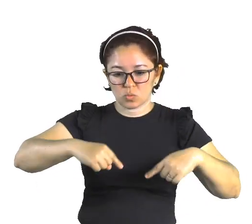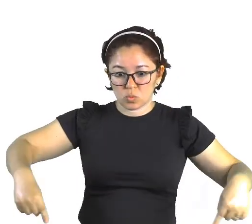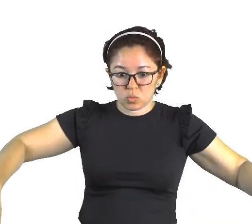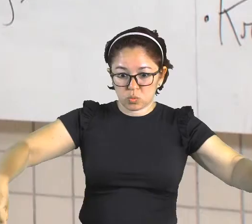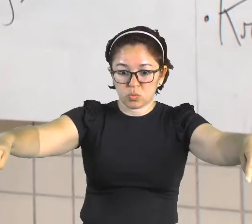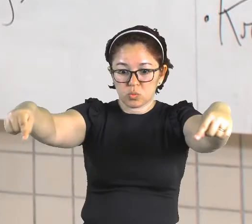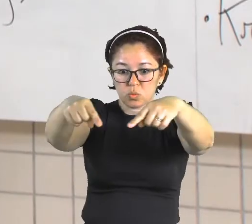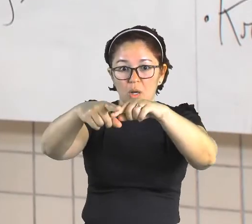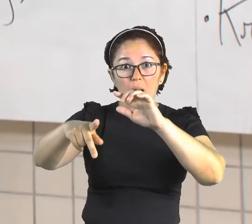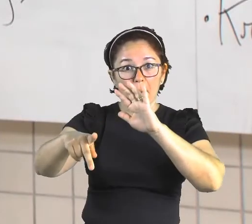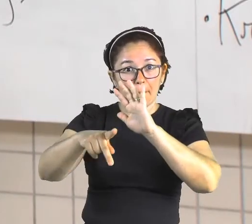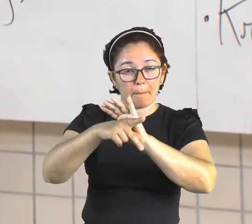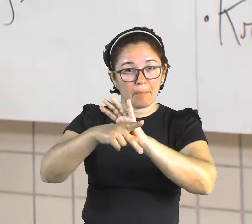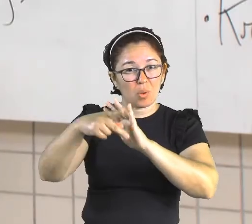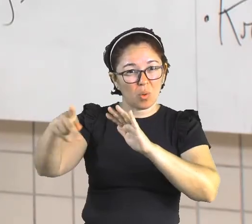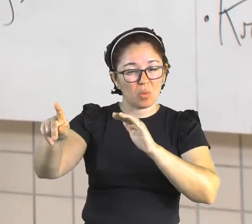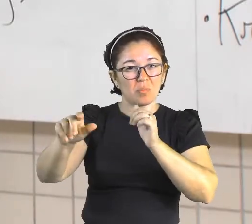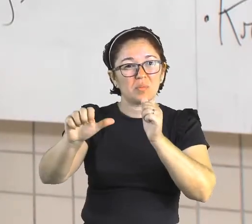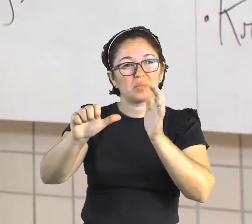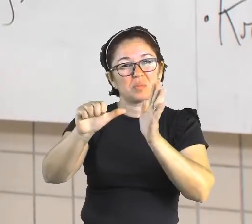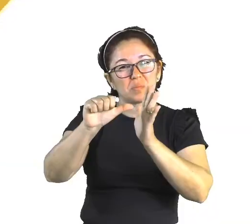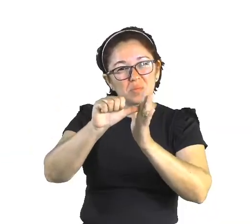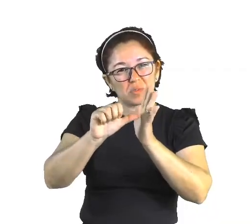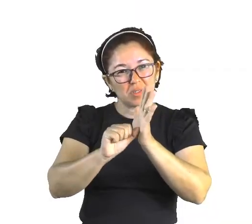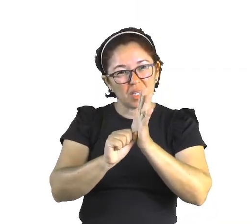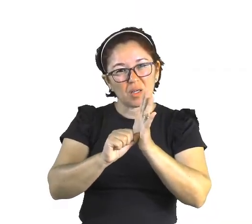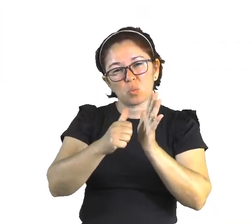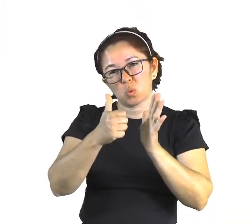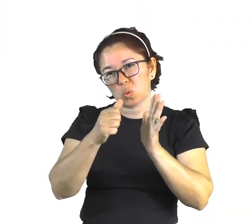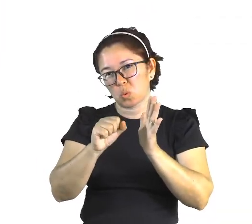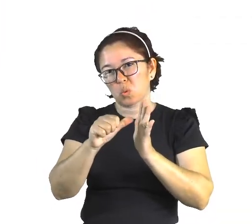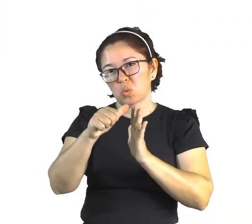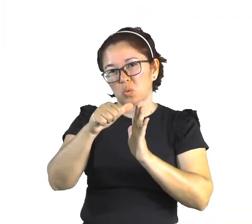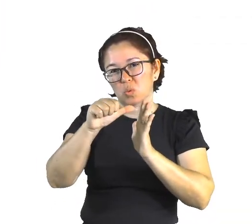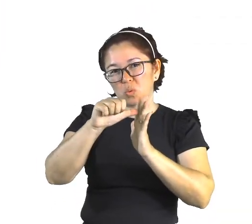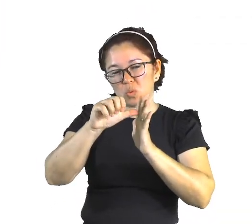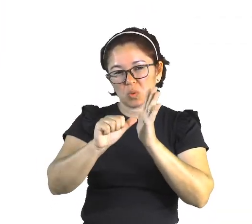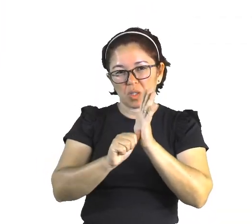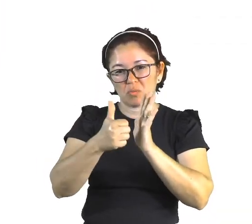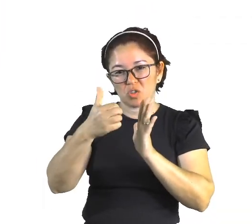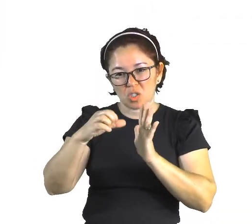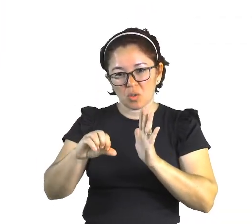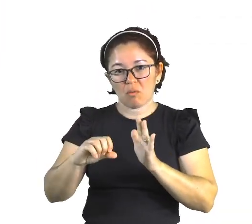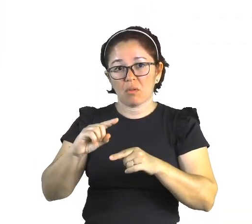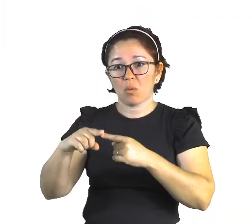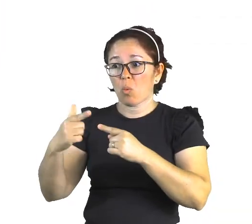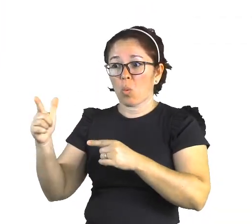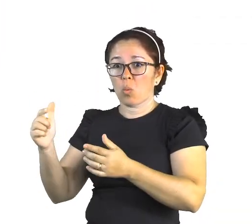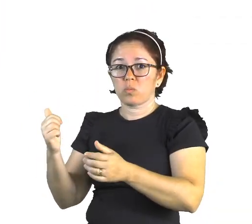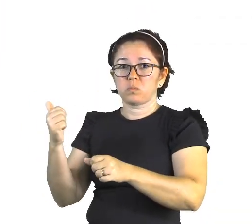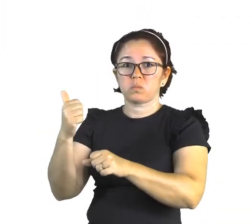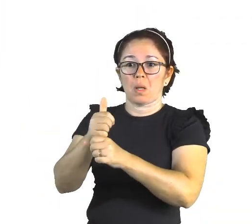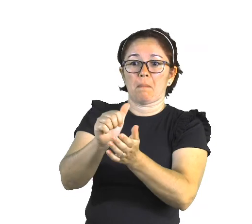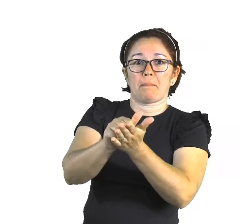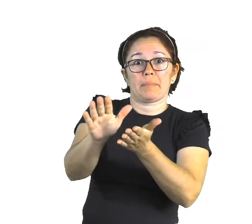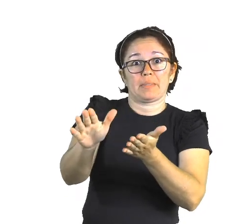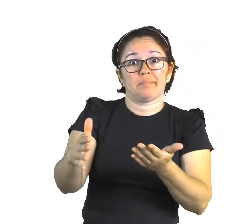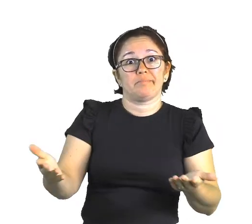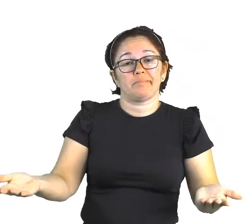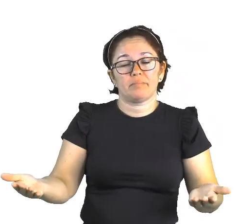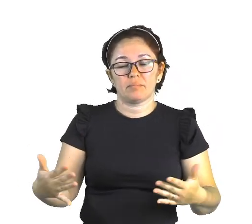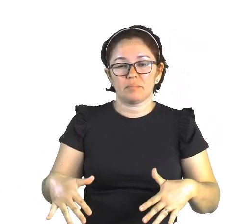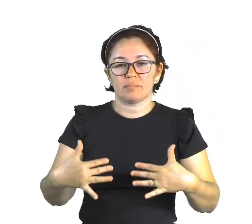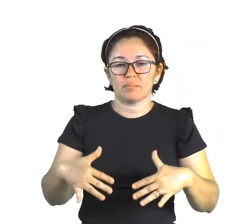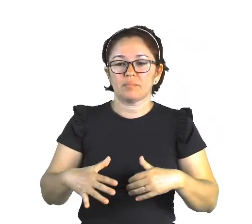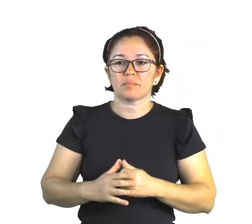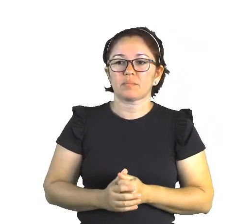suas terras, no século XVIII e século XIX. Pancararam essa nova tribo. Eles